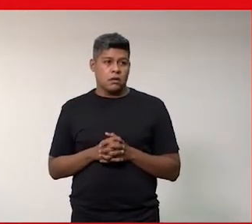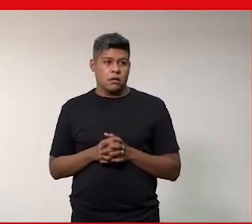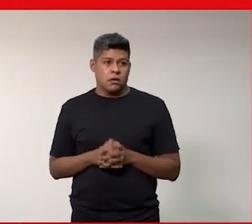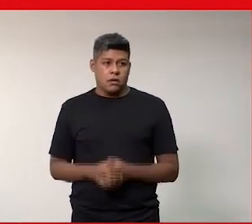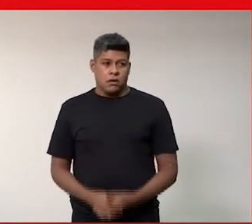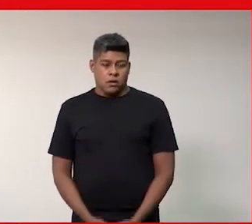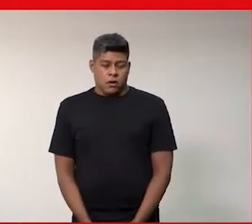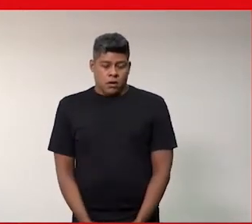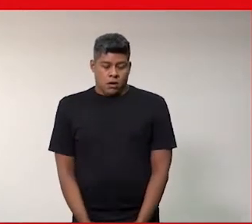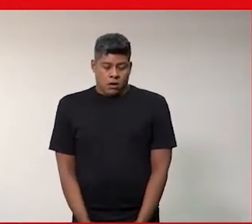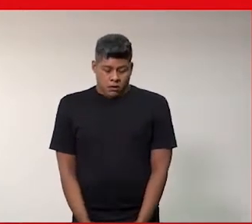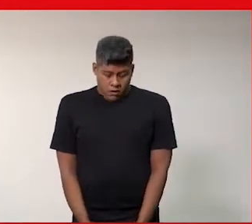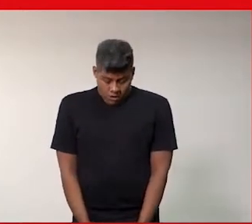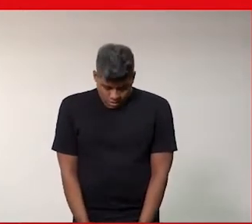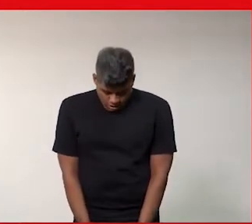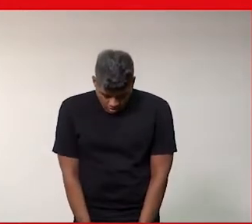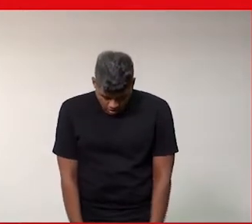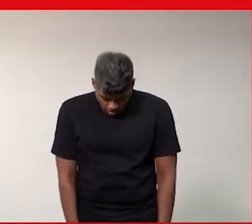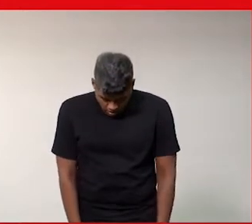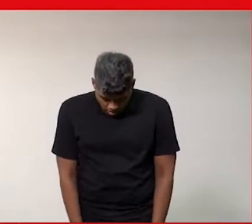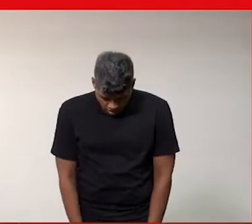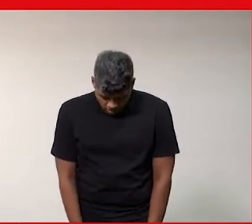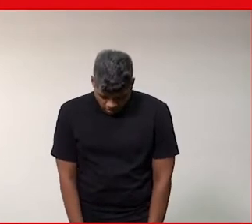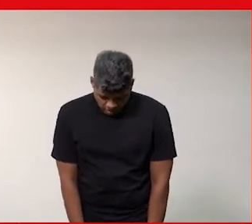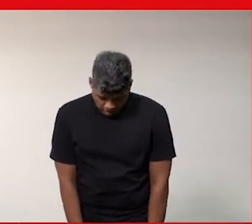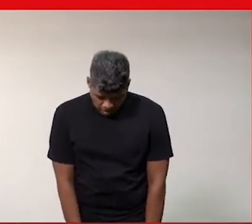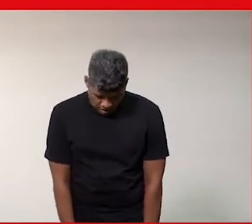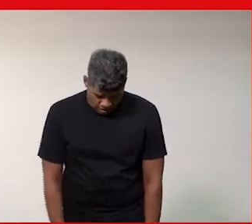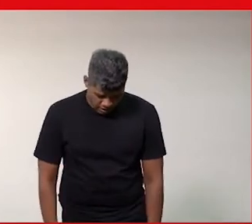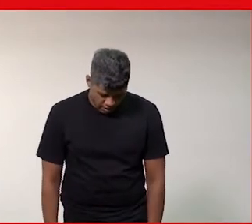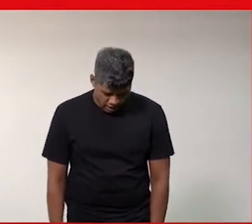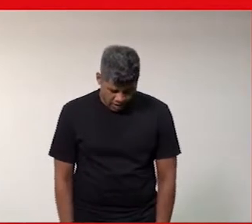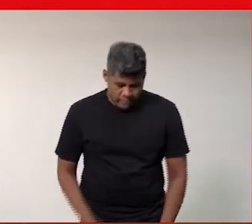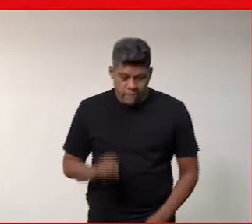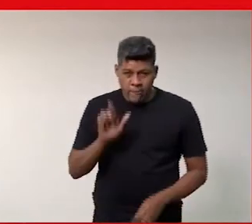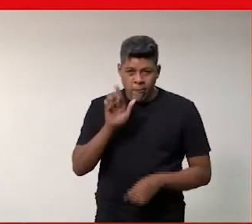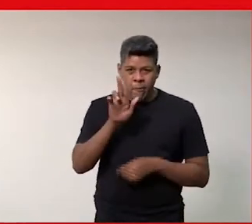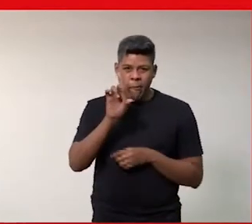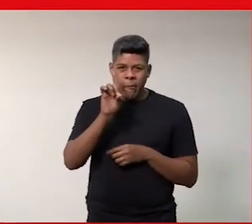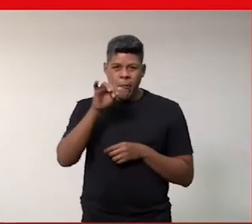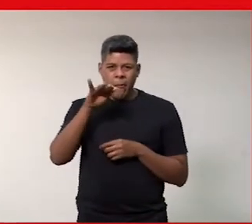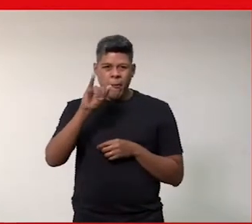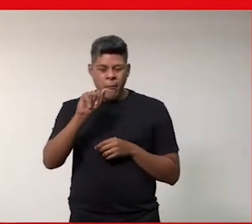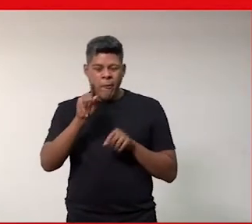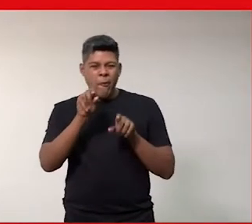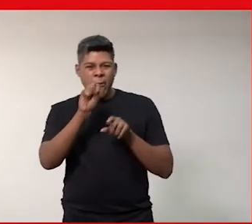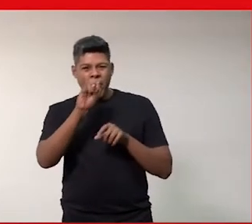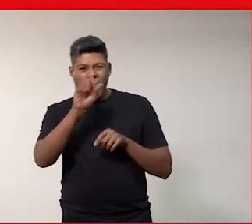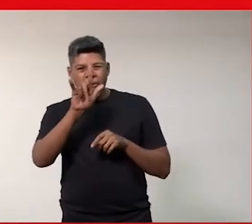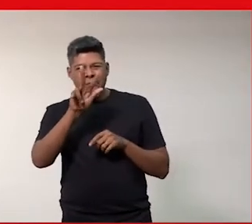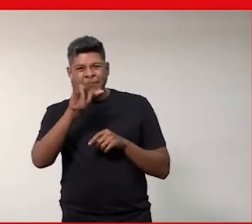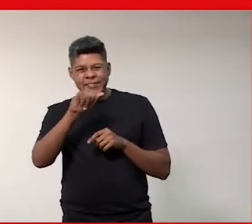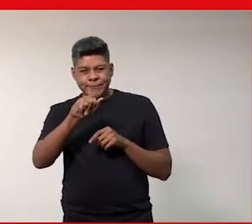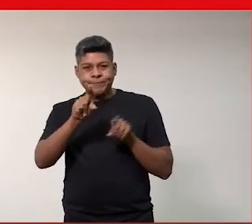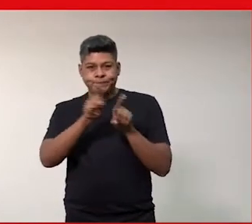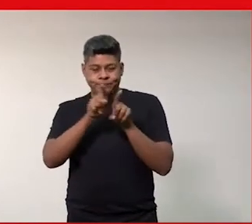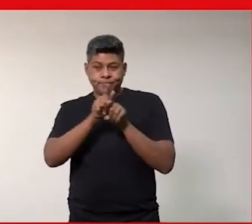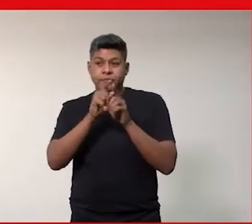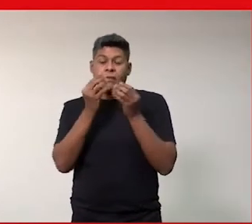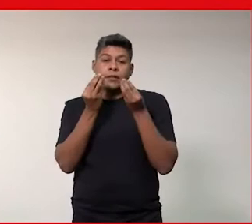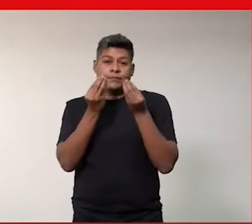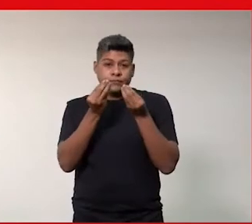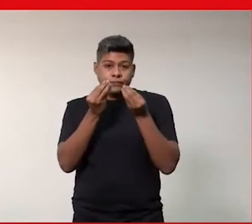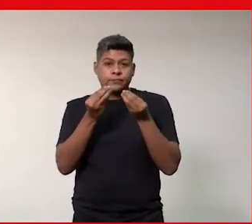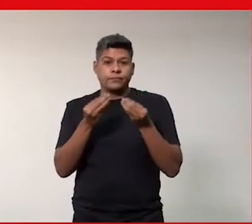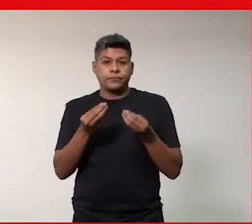e tem uma aqui específica para Ludmilla da Silvia também como o